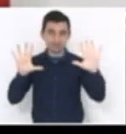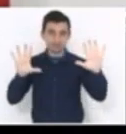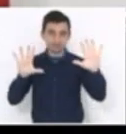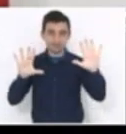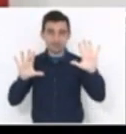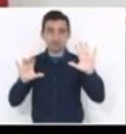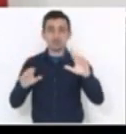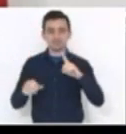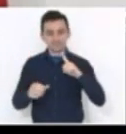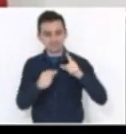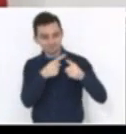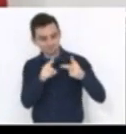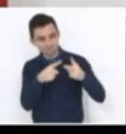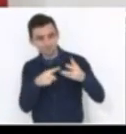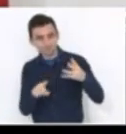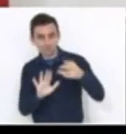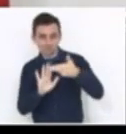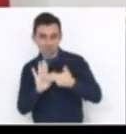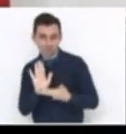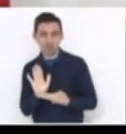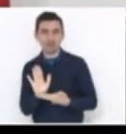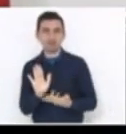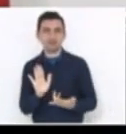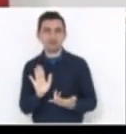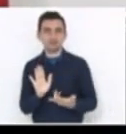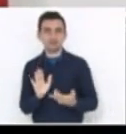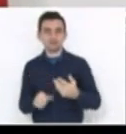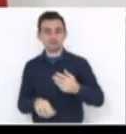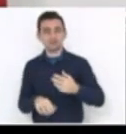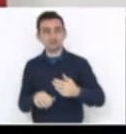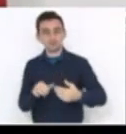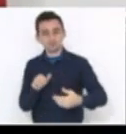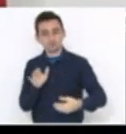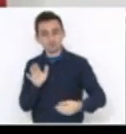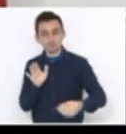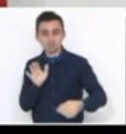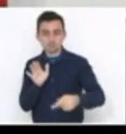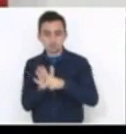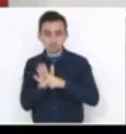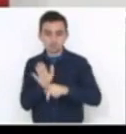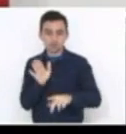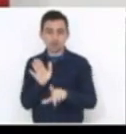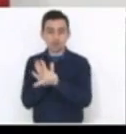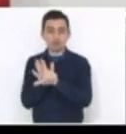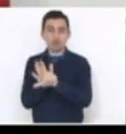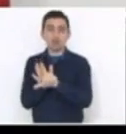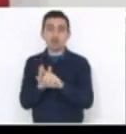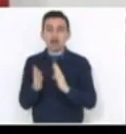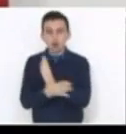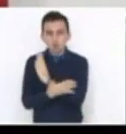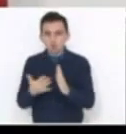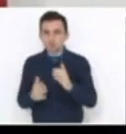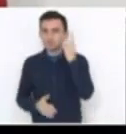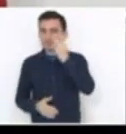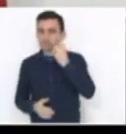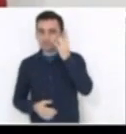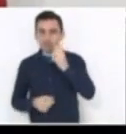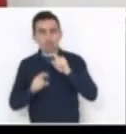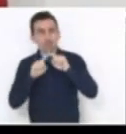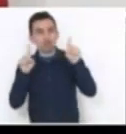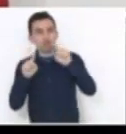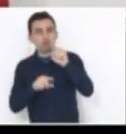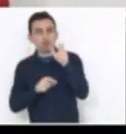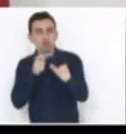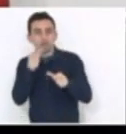critérios e constando na lei, os deputados que fazem crítica e oposição têm que se